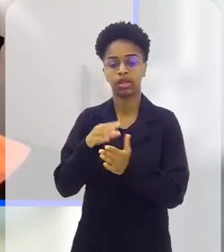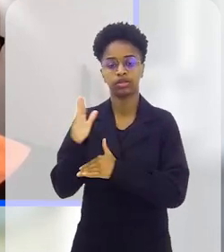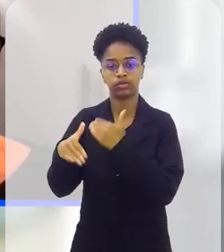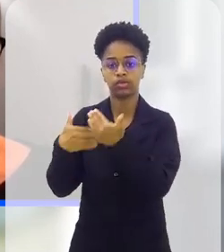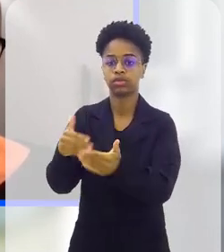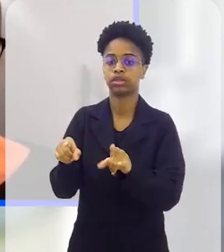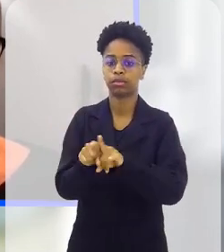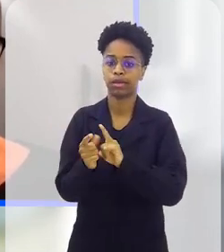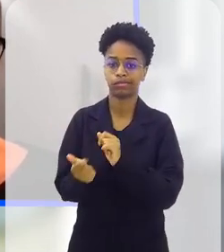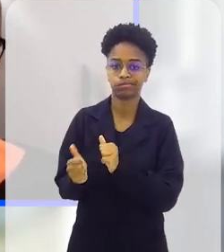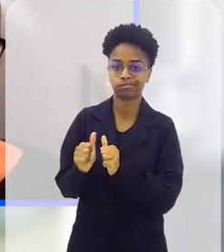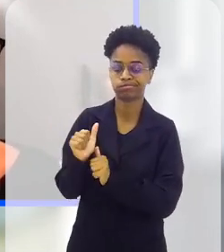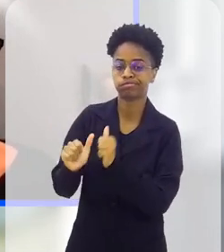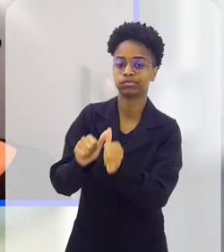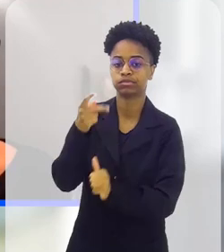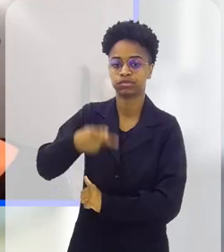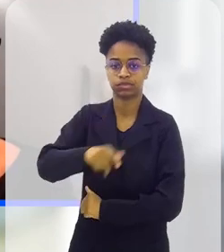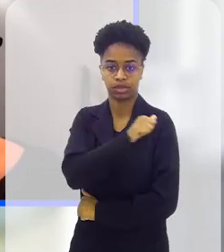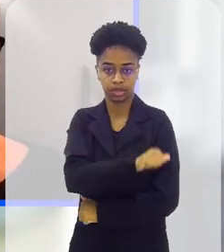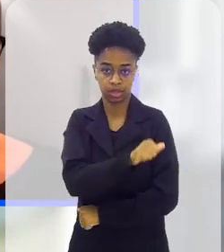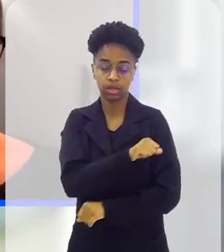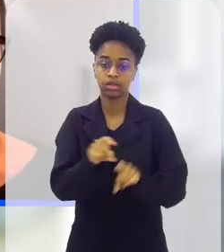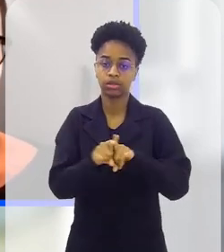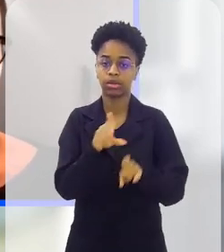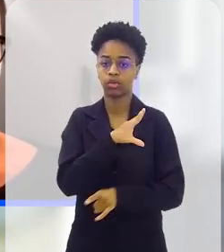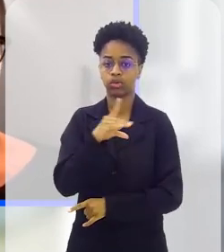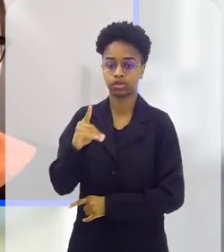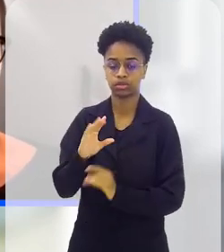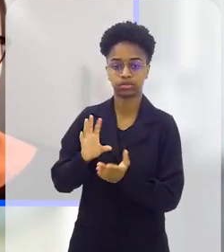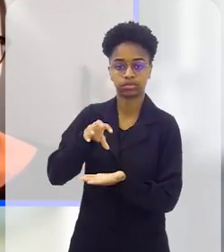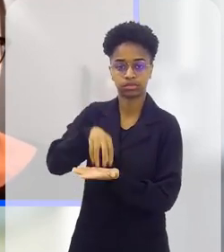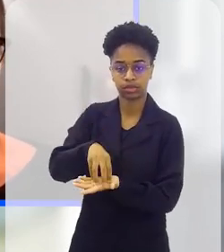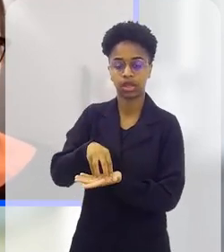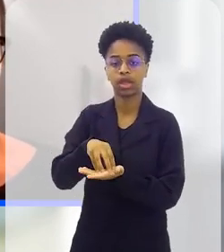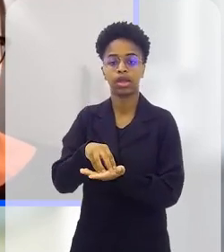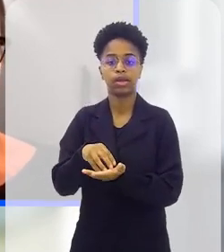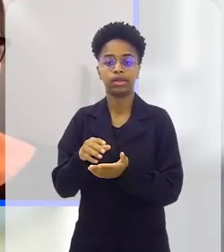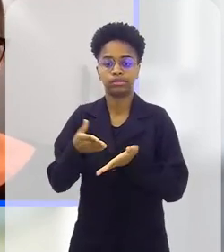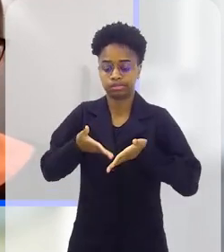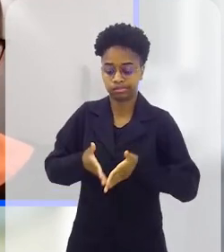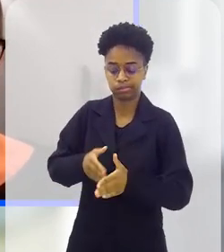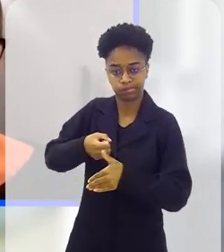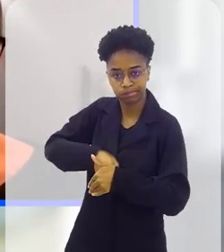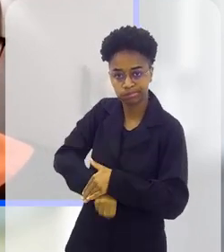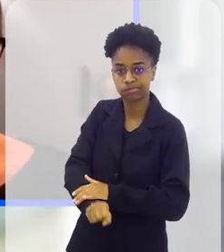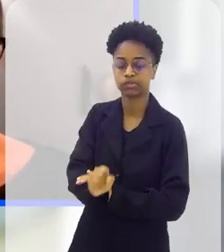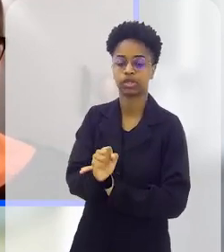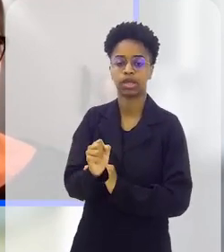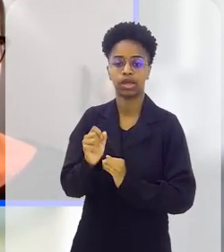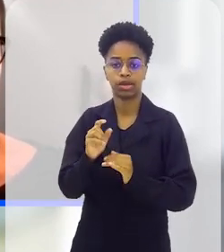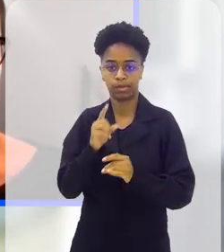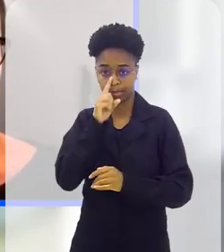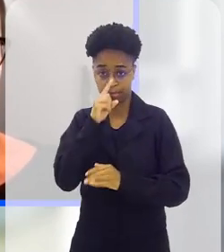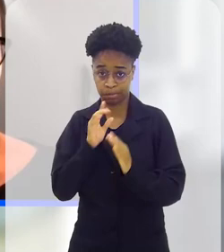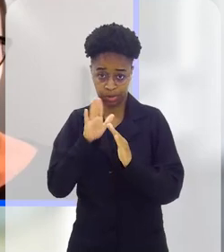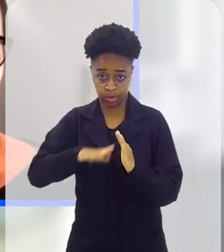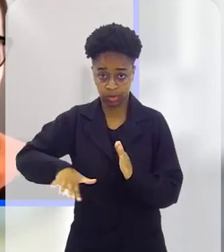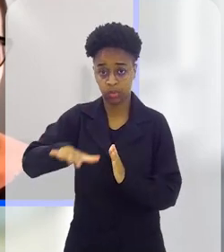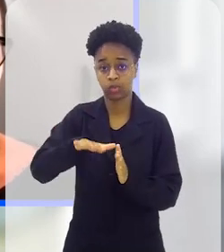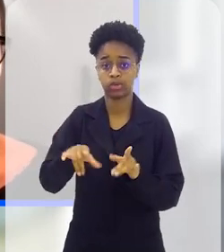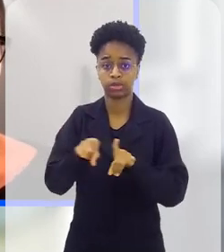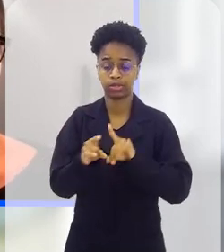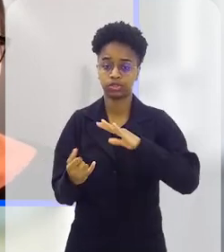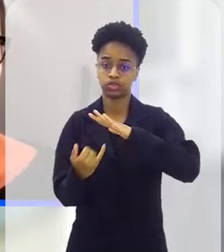Sociedade de Pediatria do Rio e coordenadora do Ambulatório de Segmento de Recém-Nascidos de Risco do Instituto Fernandes Figueira.